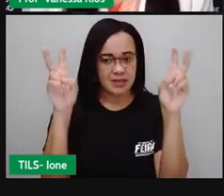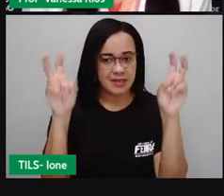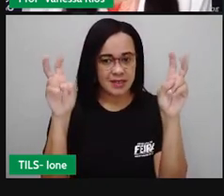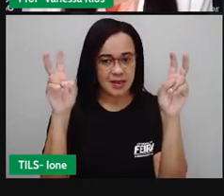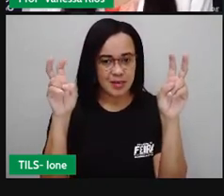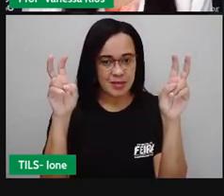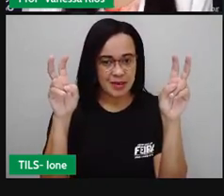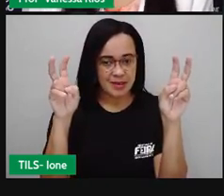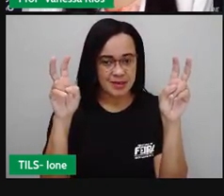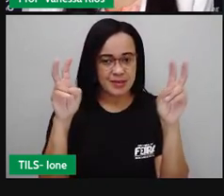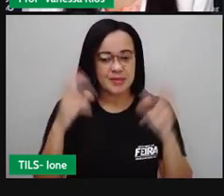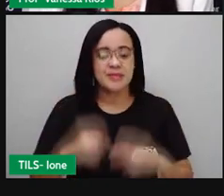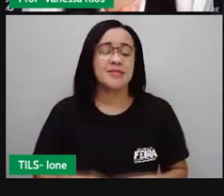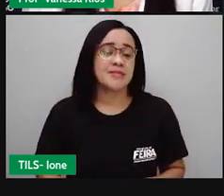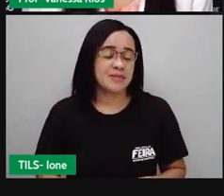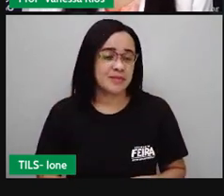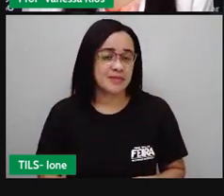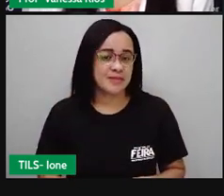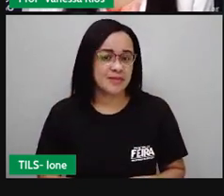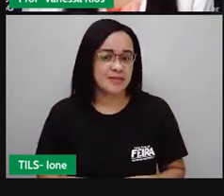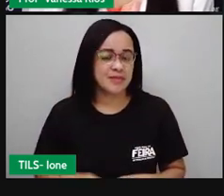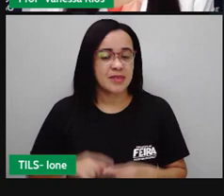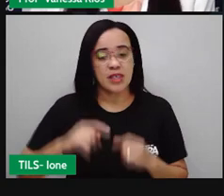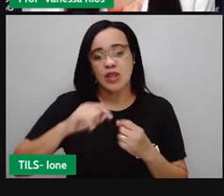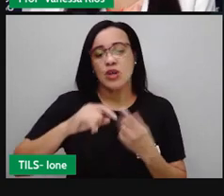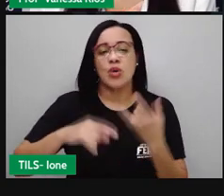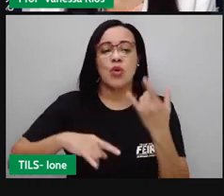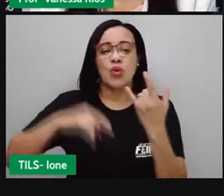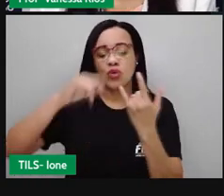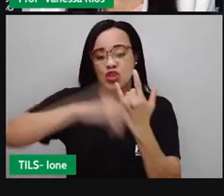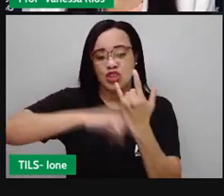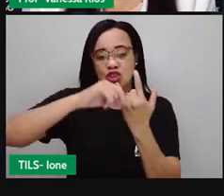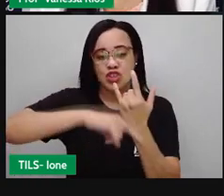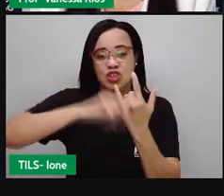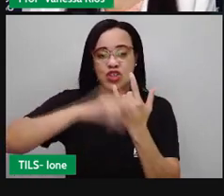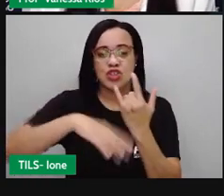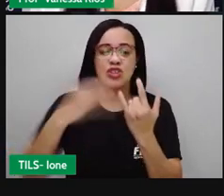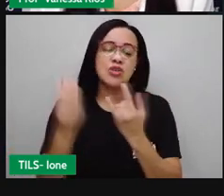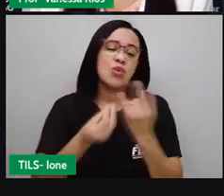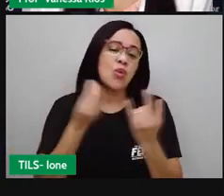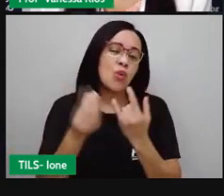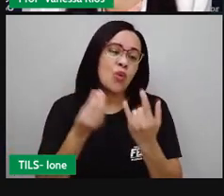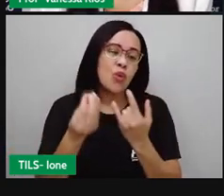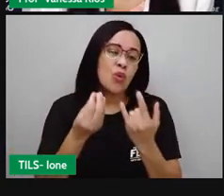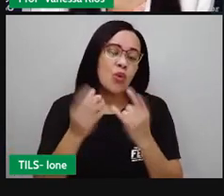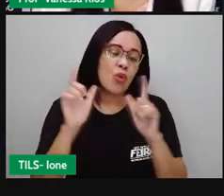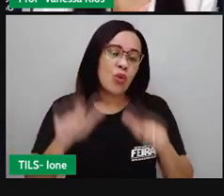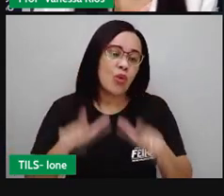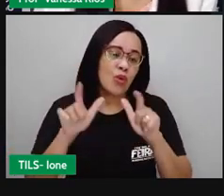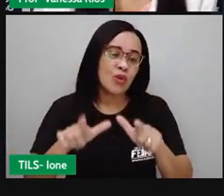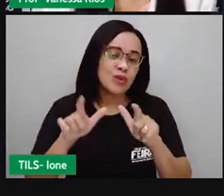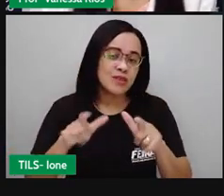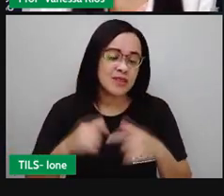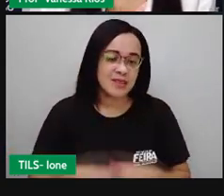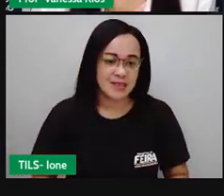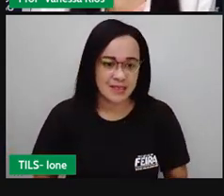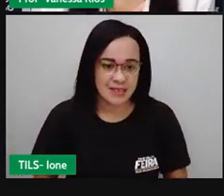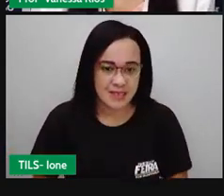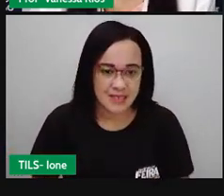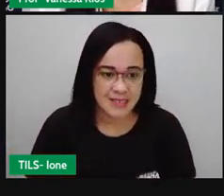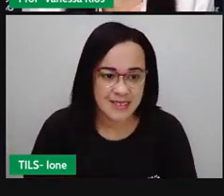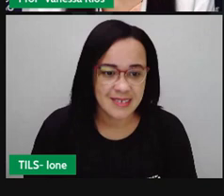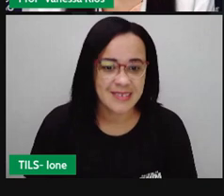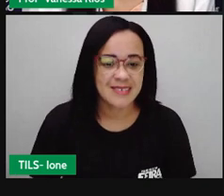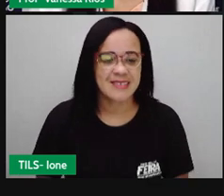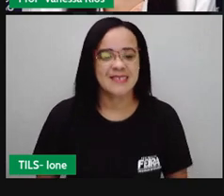pergunta! De onde vem a urina? Hum... Eu tenho certeza aí que